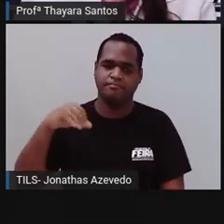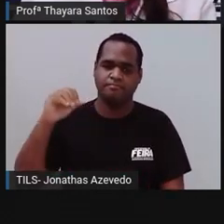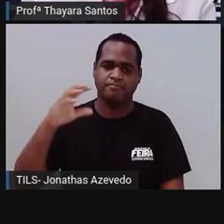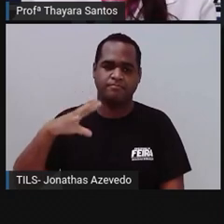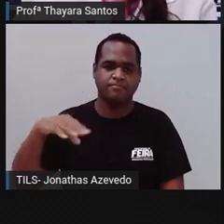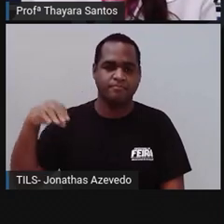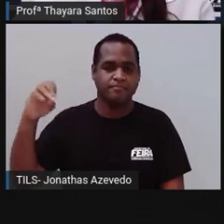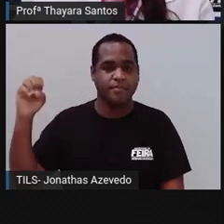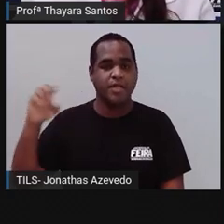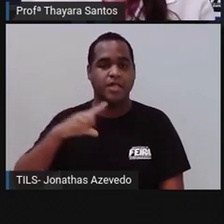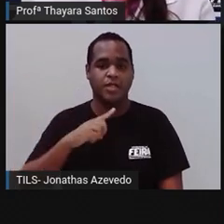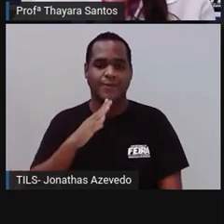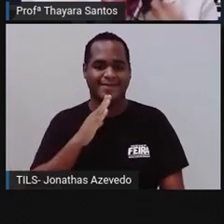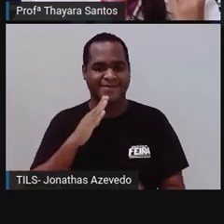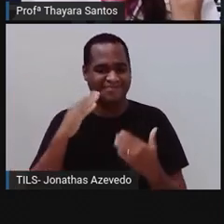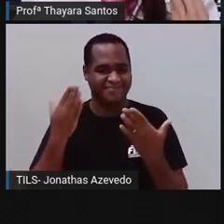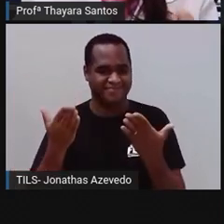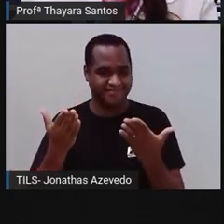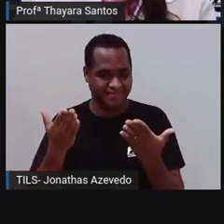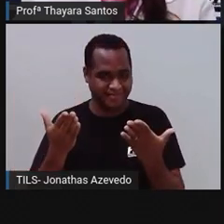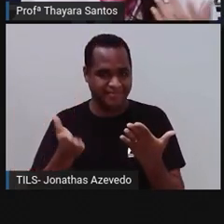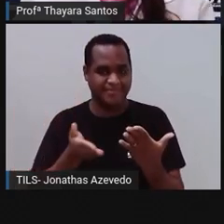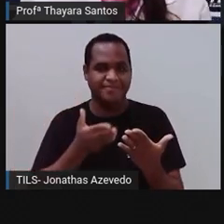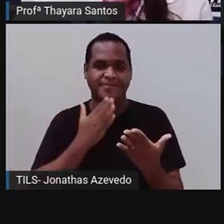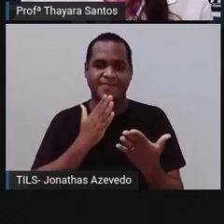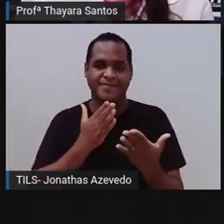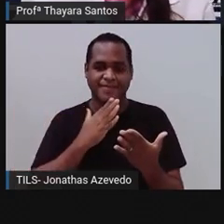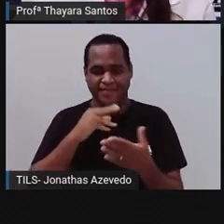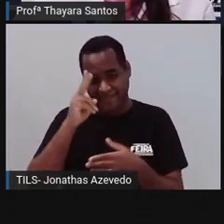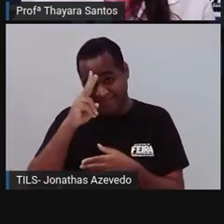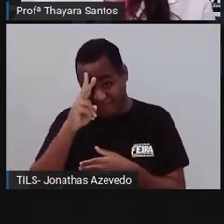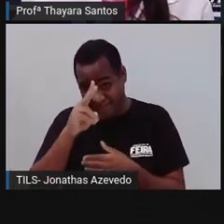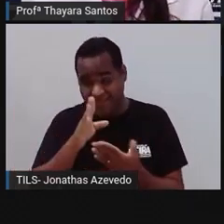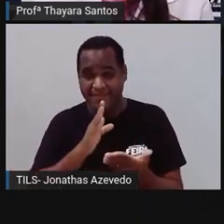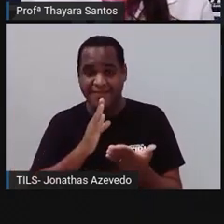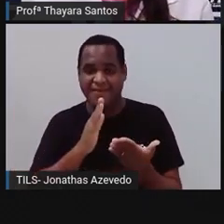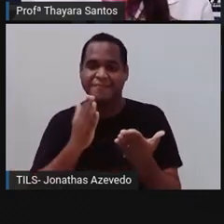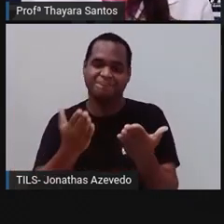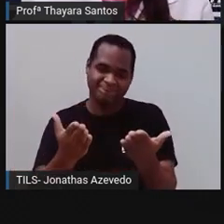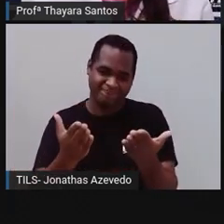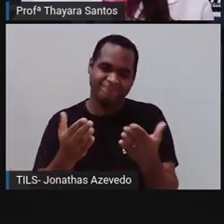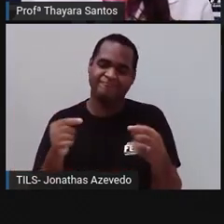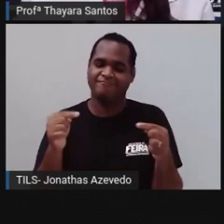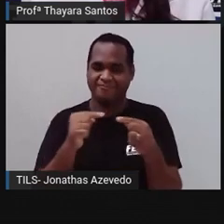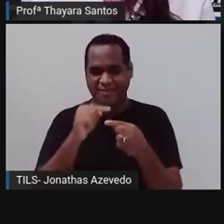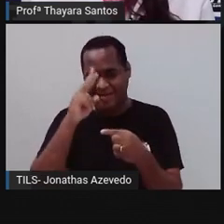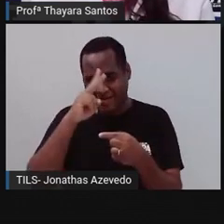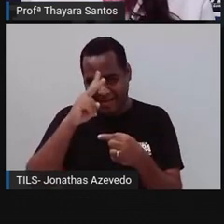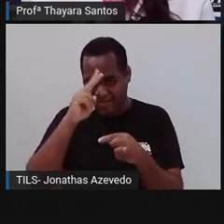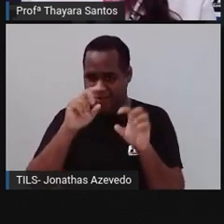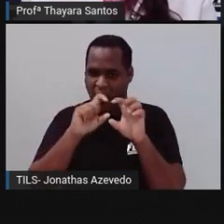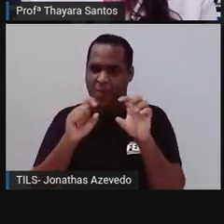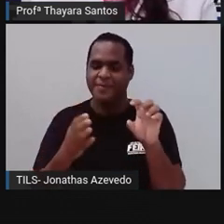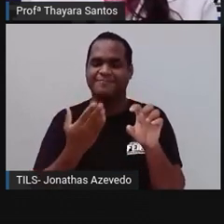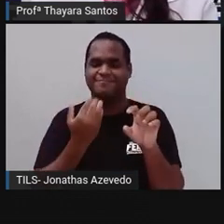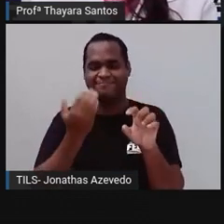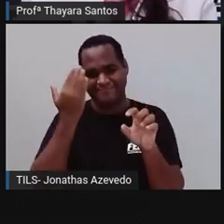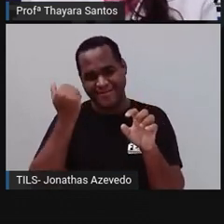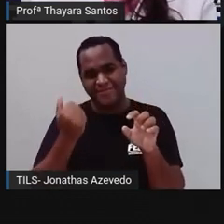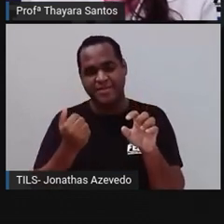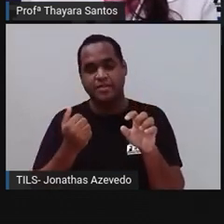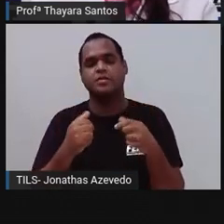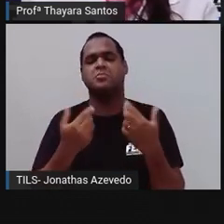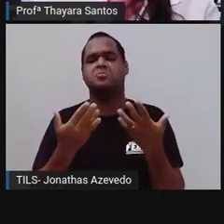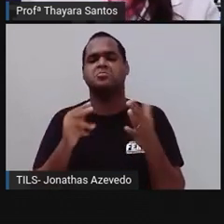quinidário mais conhecido. Quando a gente pensa em quinidário, gente já lembra da água viva, geralmente. Então, por que eles